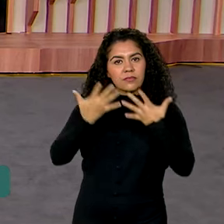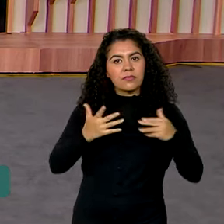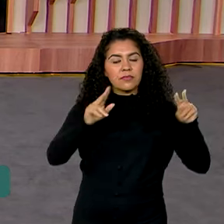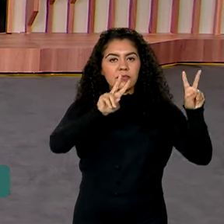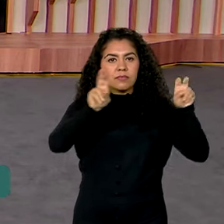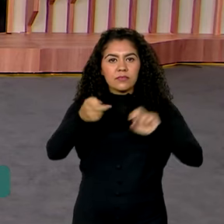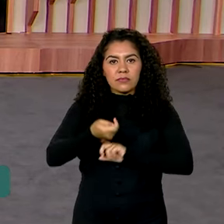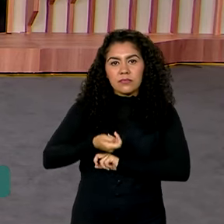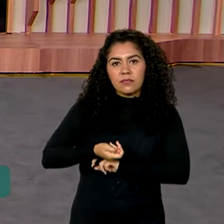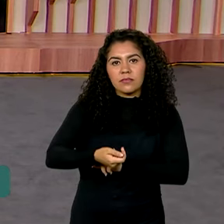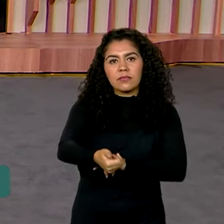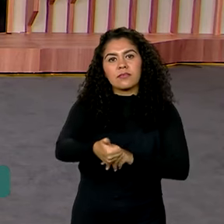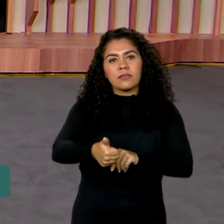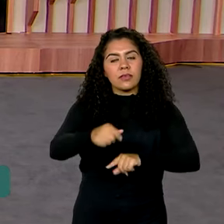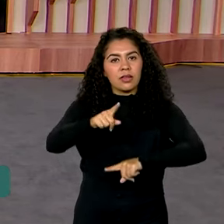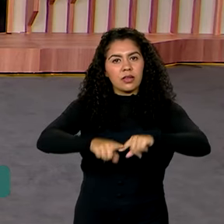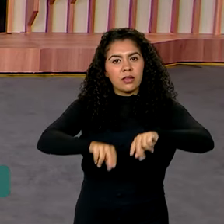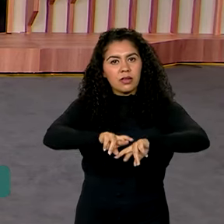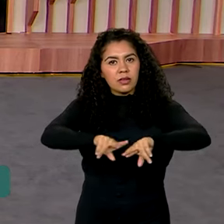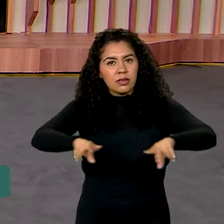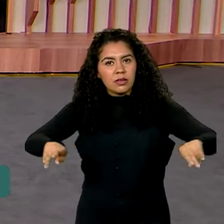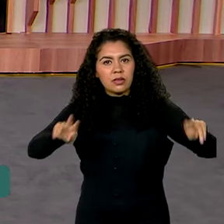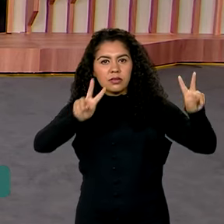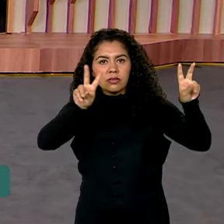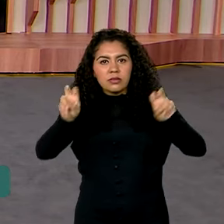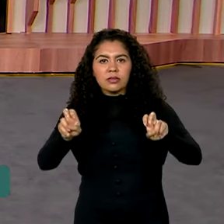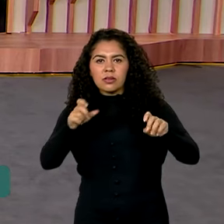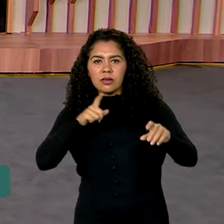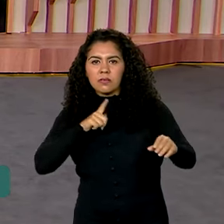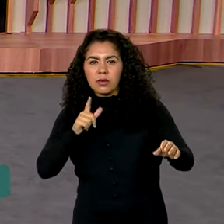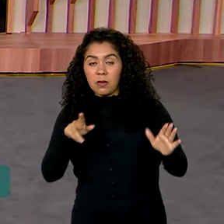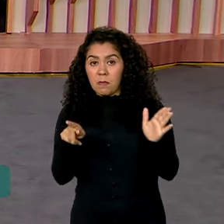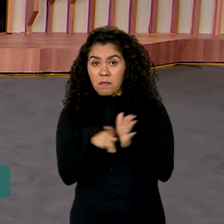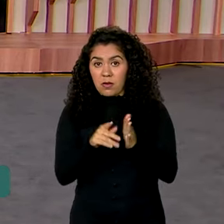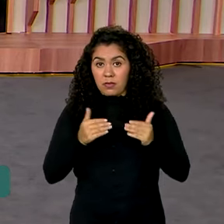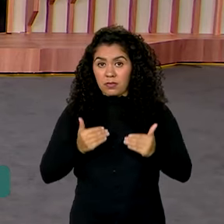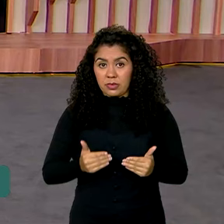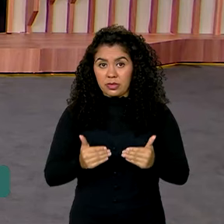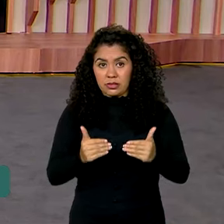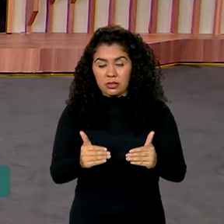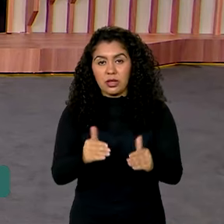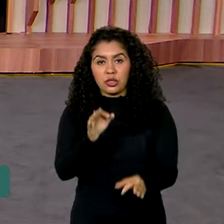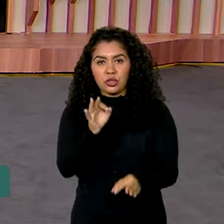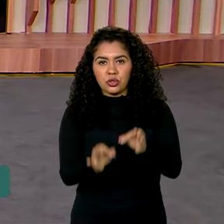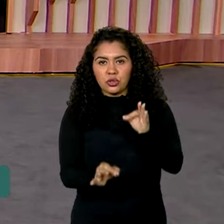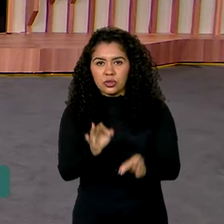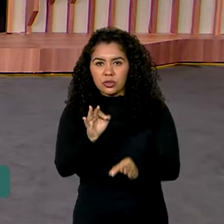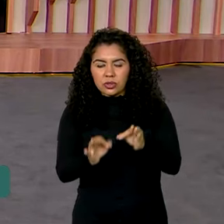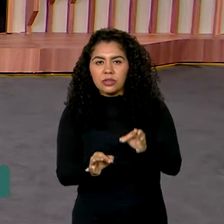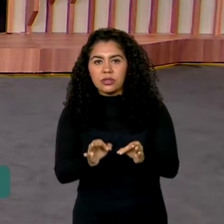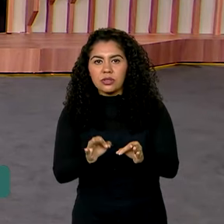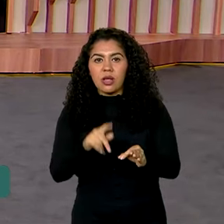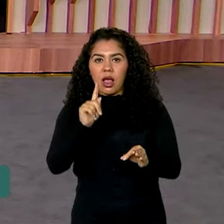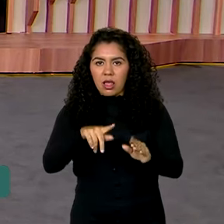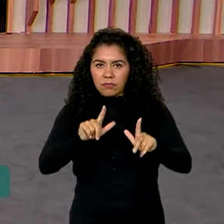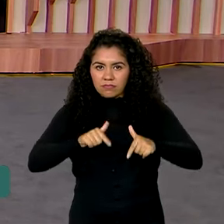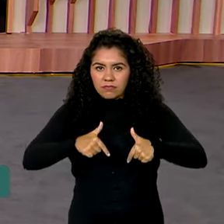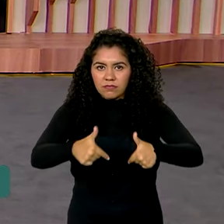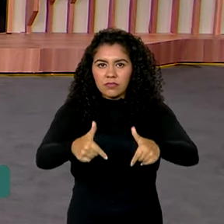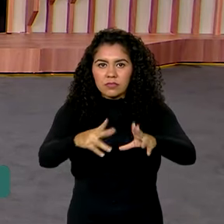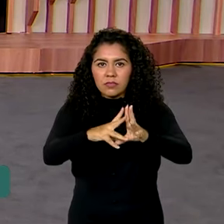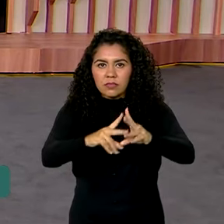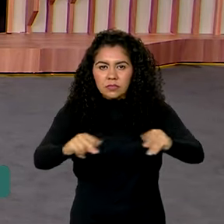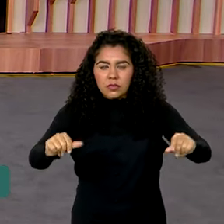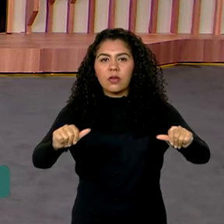equipamentos para a identificação balística realizada pelo Ministério da Justiça. É mais um reforço no combate ao crime